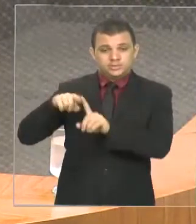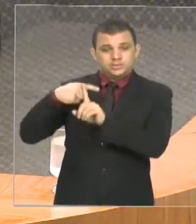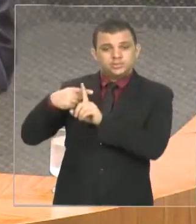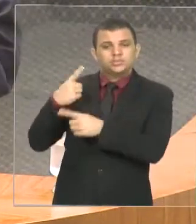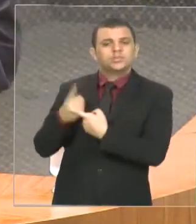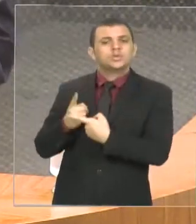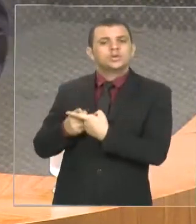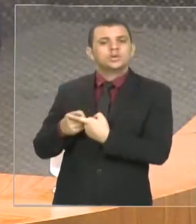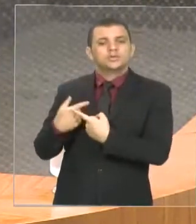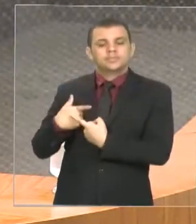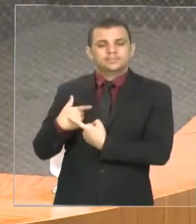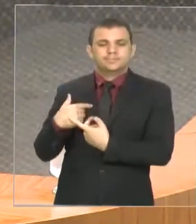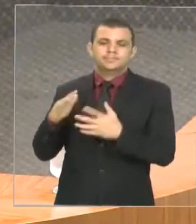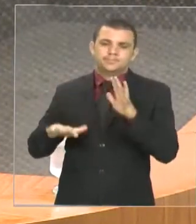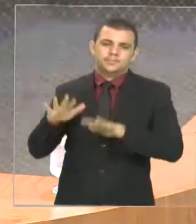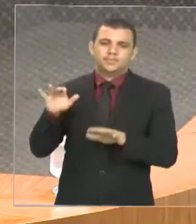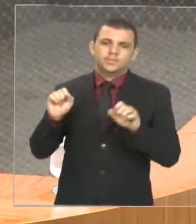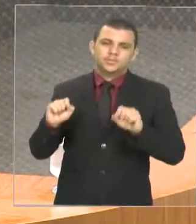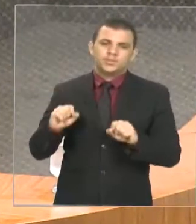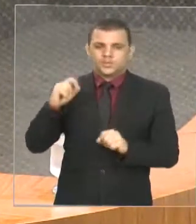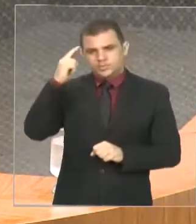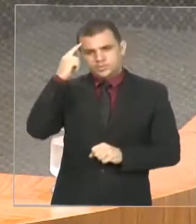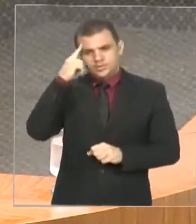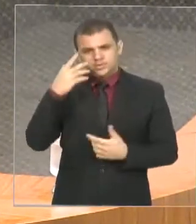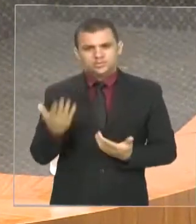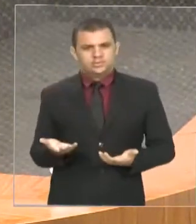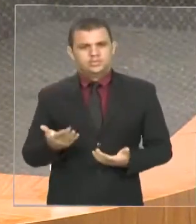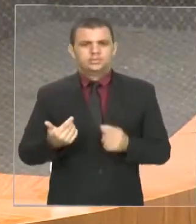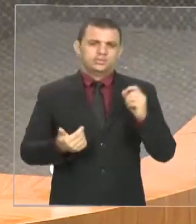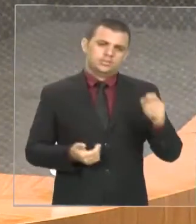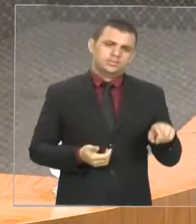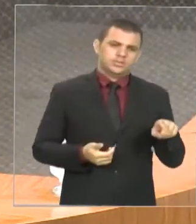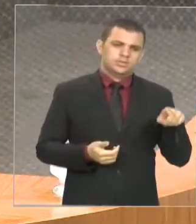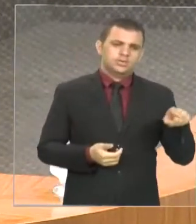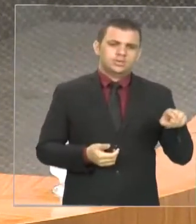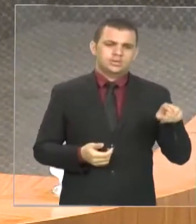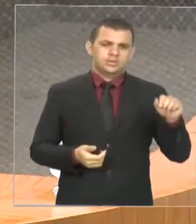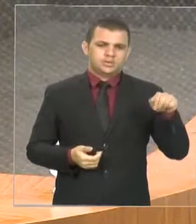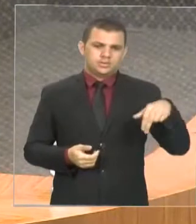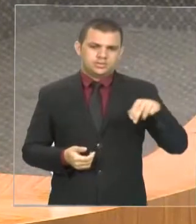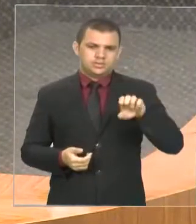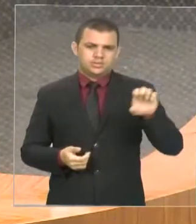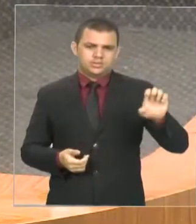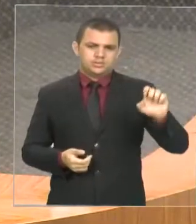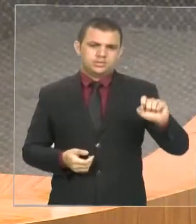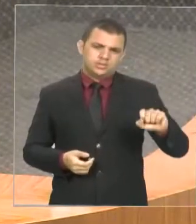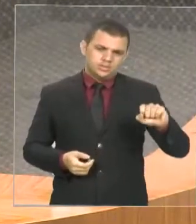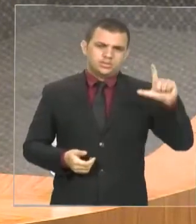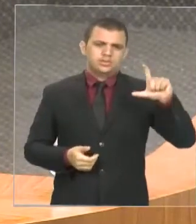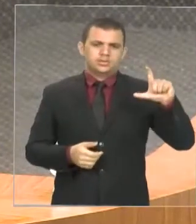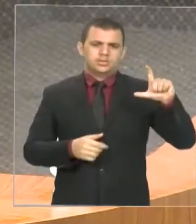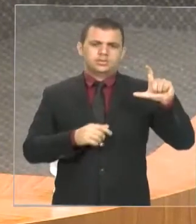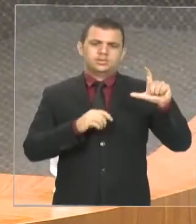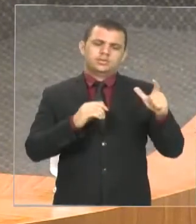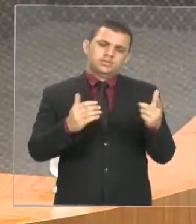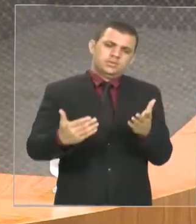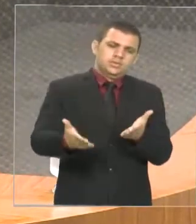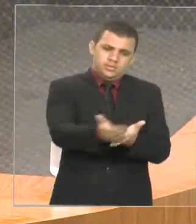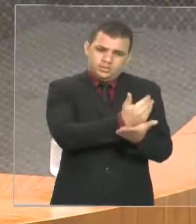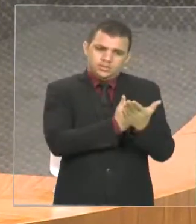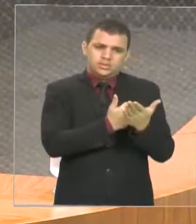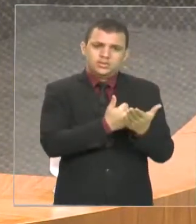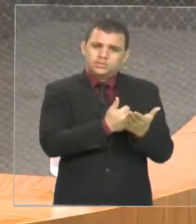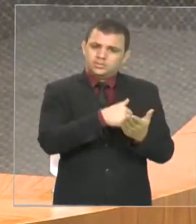raciocínio rápido, realmente, com o aumento da alíquota, deputado Bira, o Estado aumentar a sua arrecadação, é